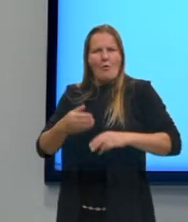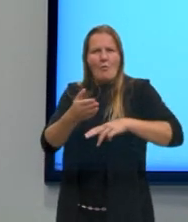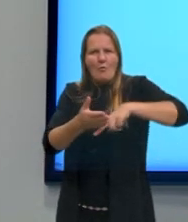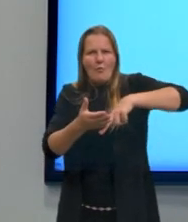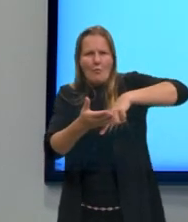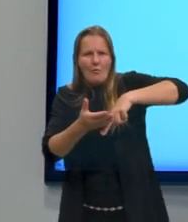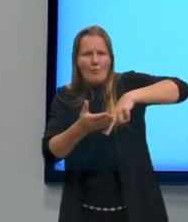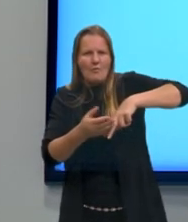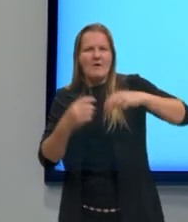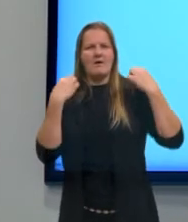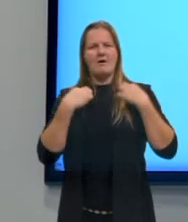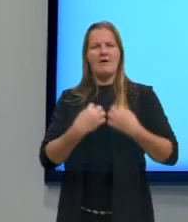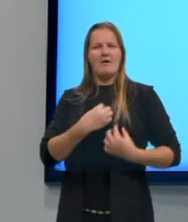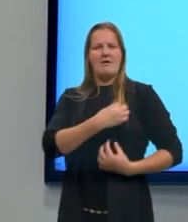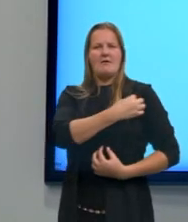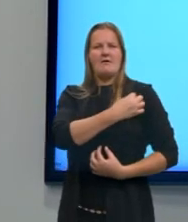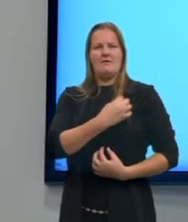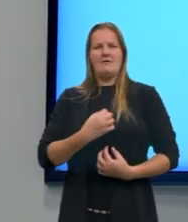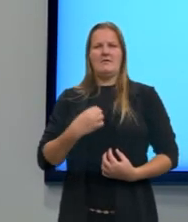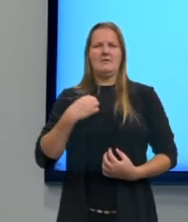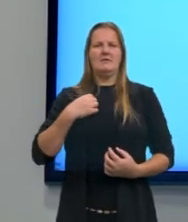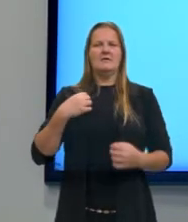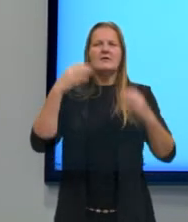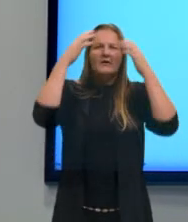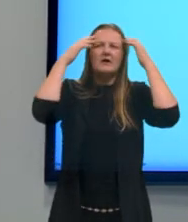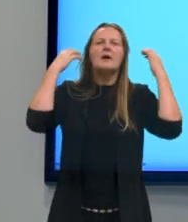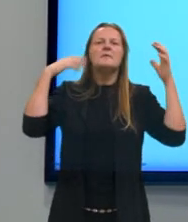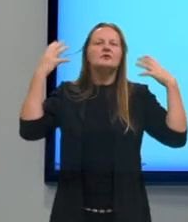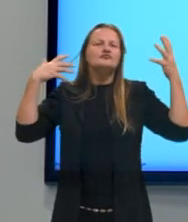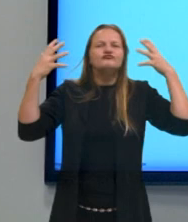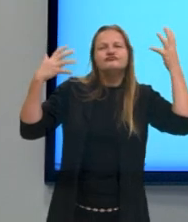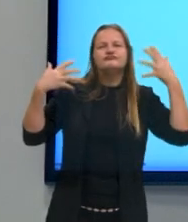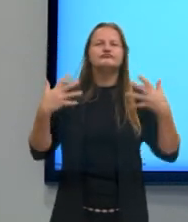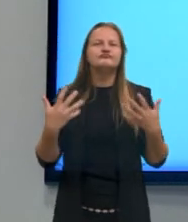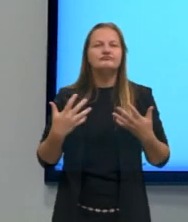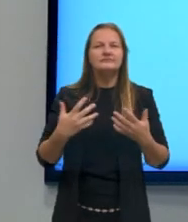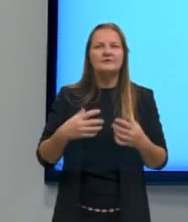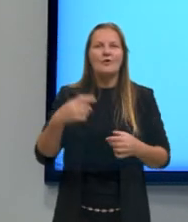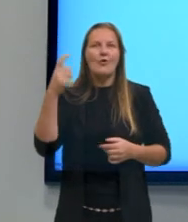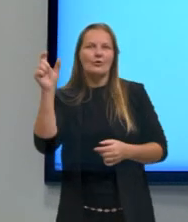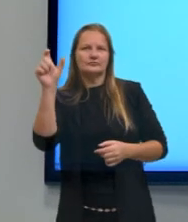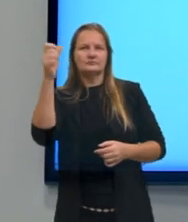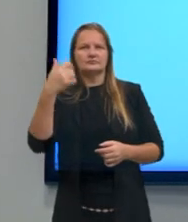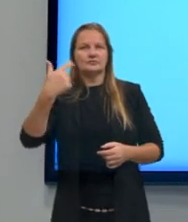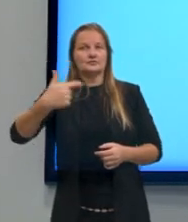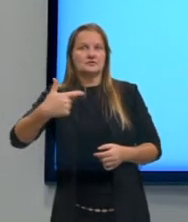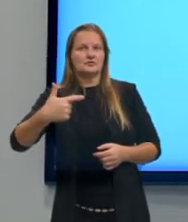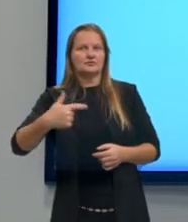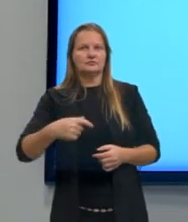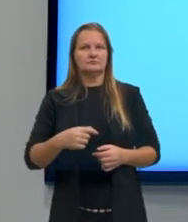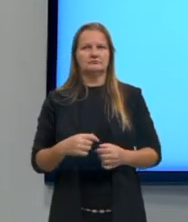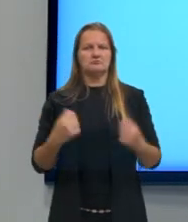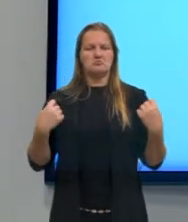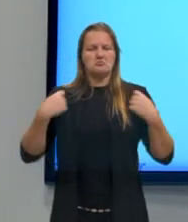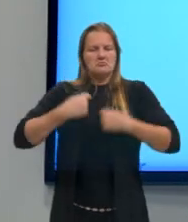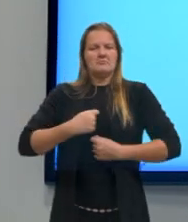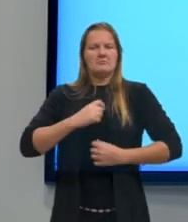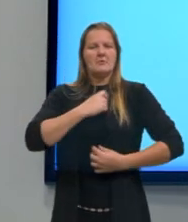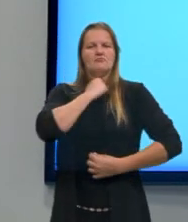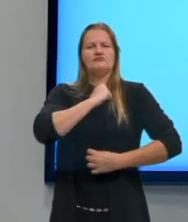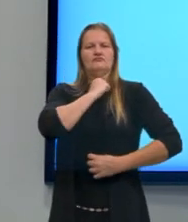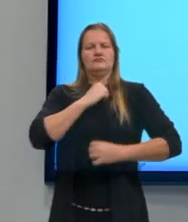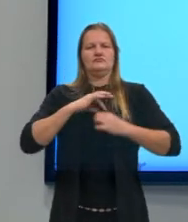colarzinho, cabelo mais solto. E um segundo rapaz aqui de terno,